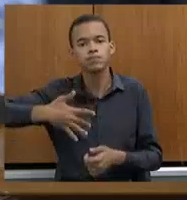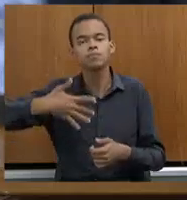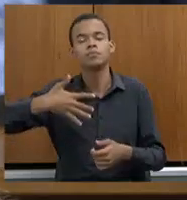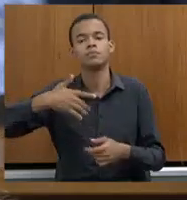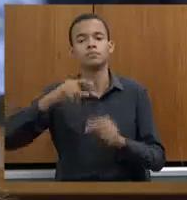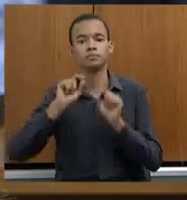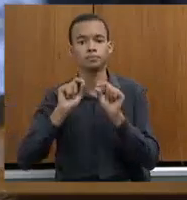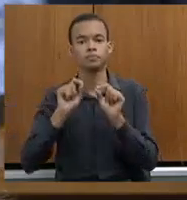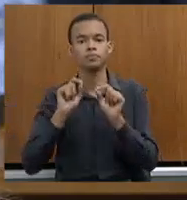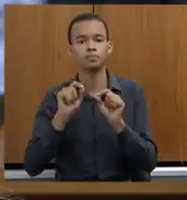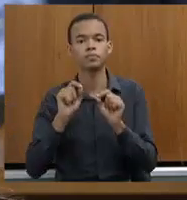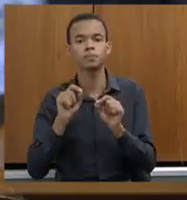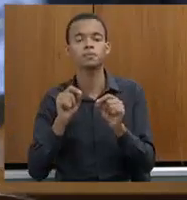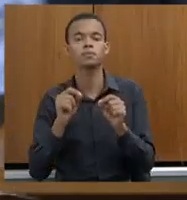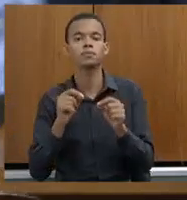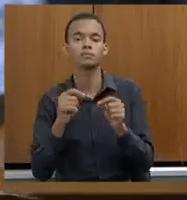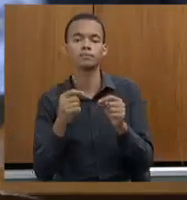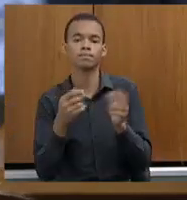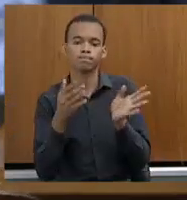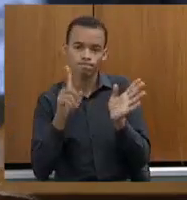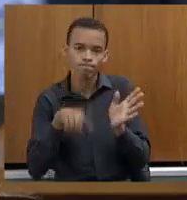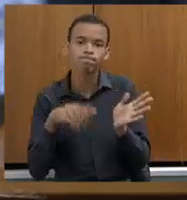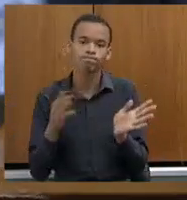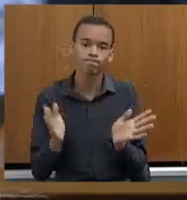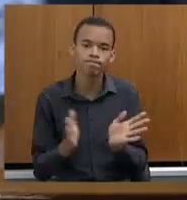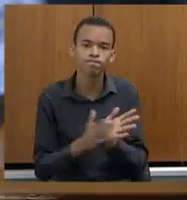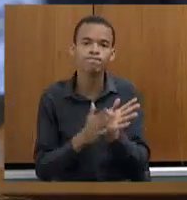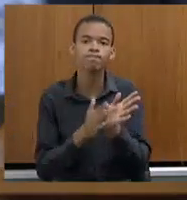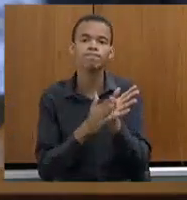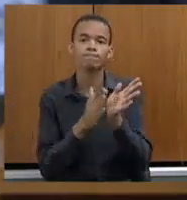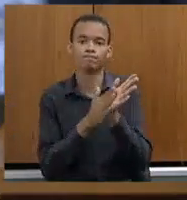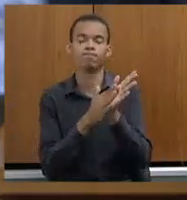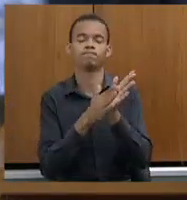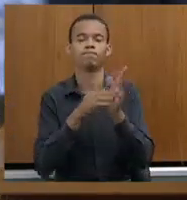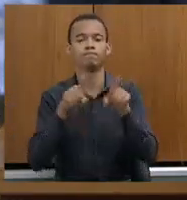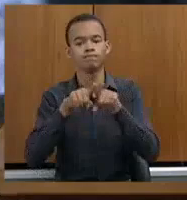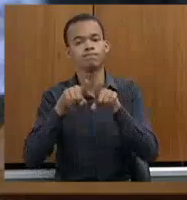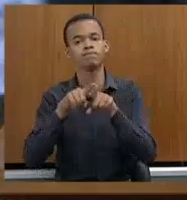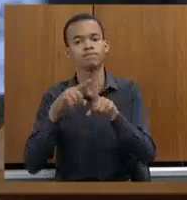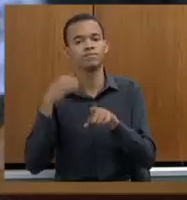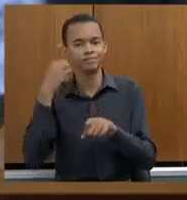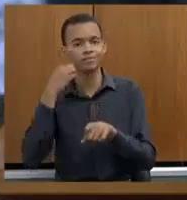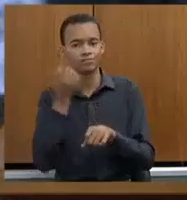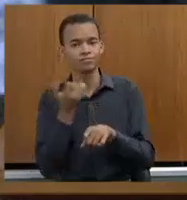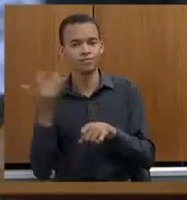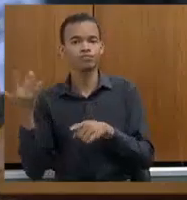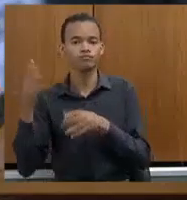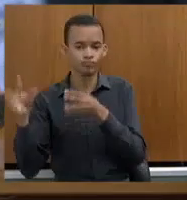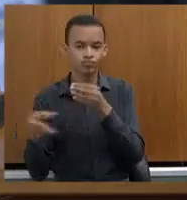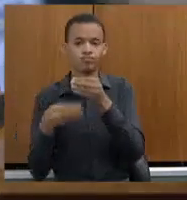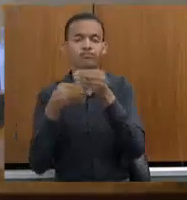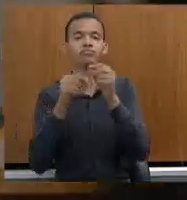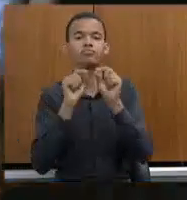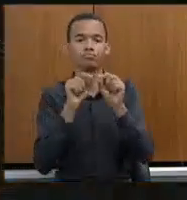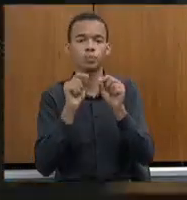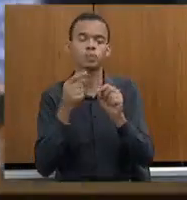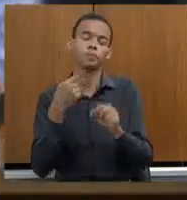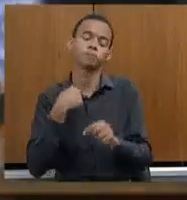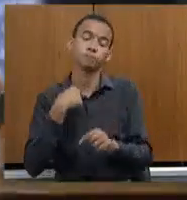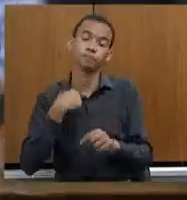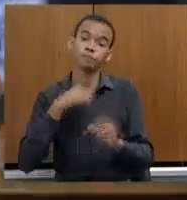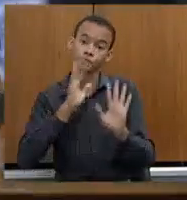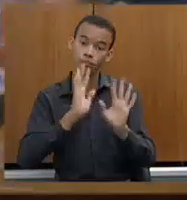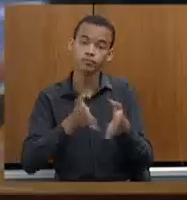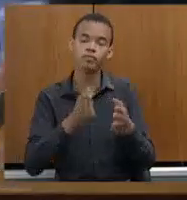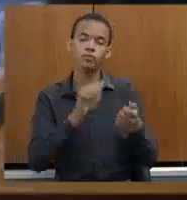primeira fala, vai ser endossando, fazendo coro ao que os meus colegas aqui fizeram antes. Eu já estive com o senhor